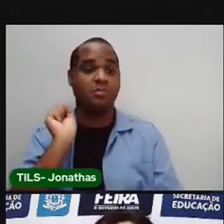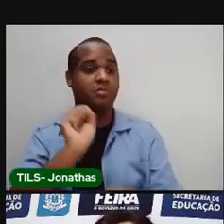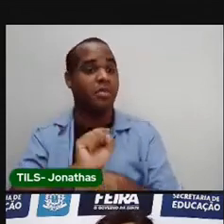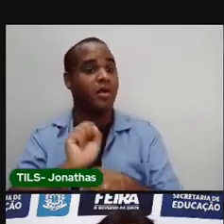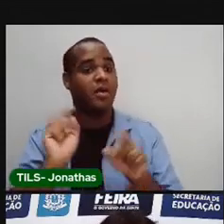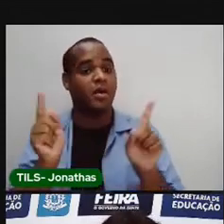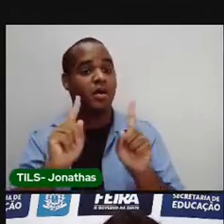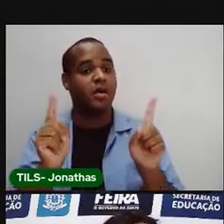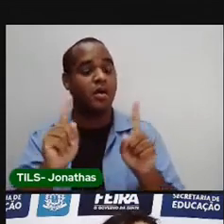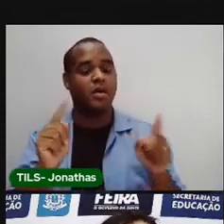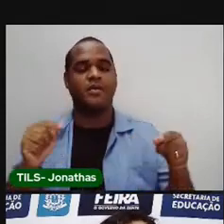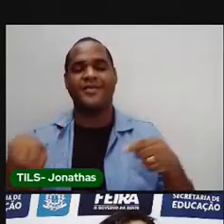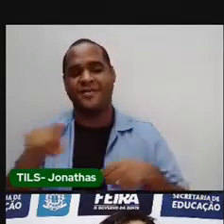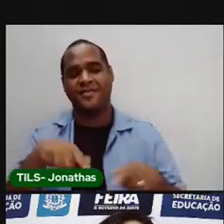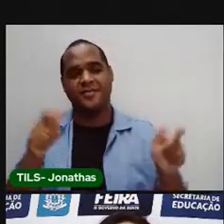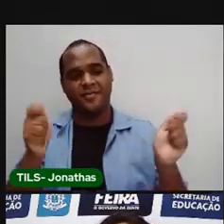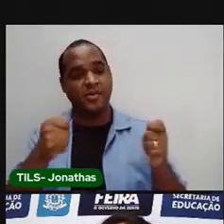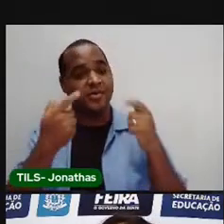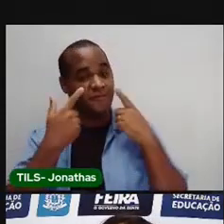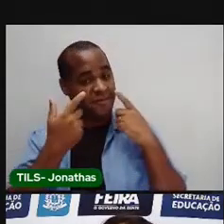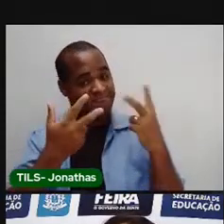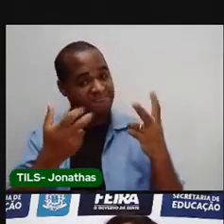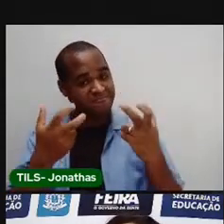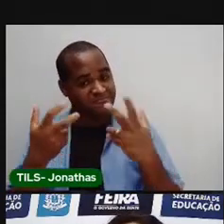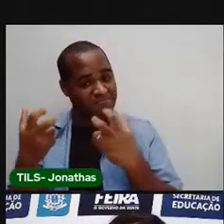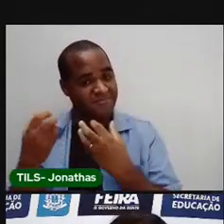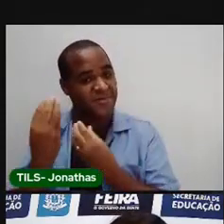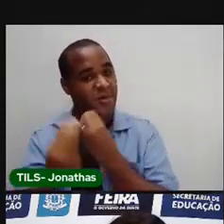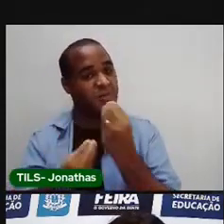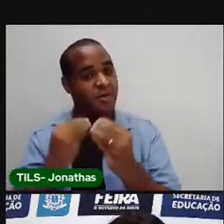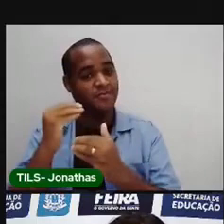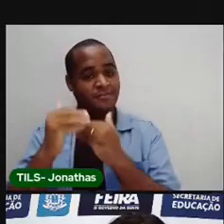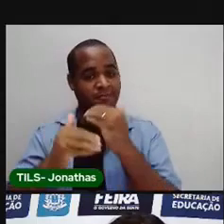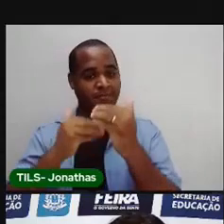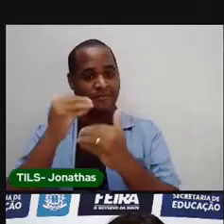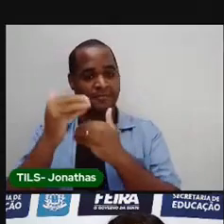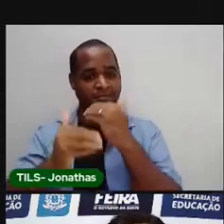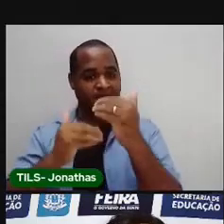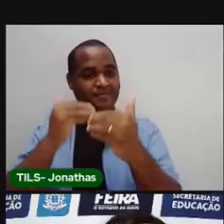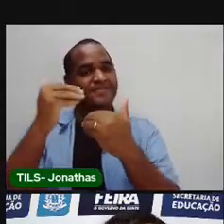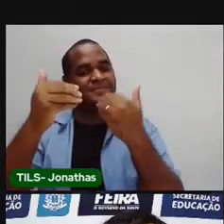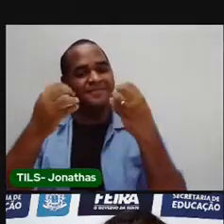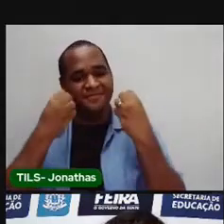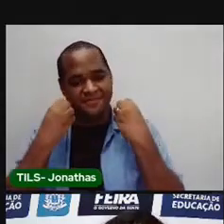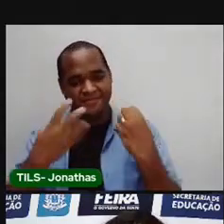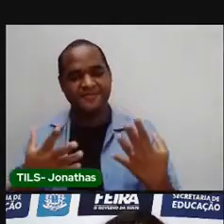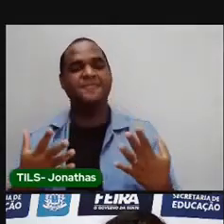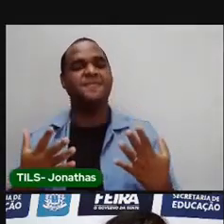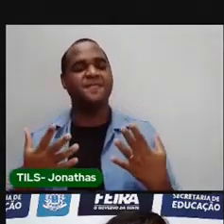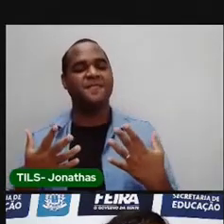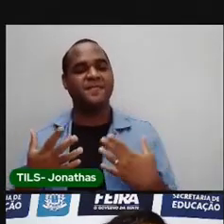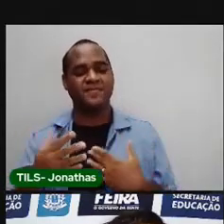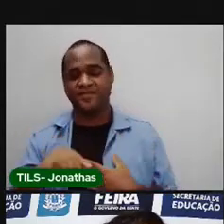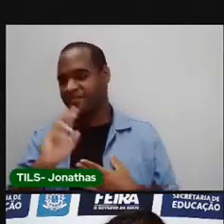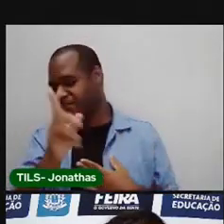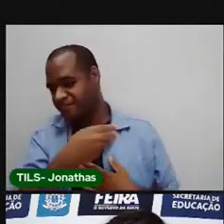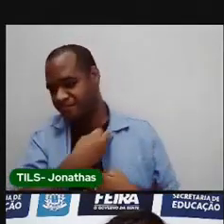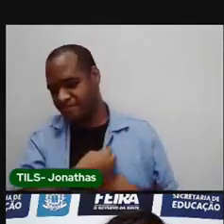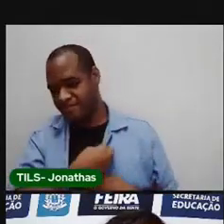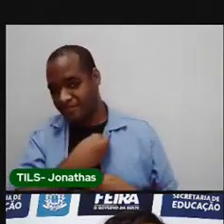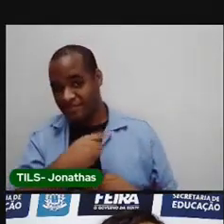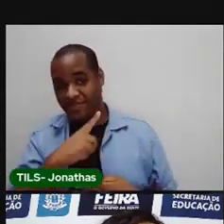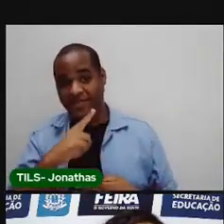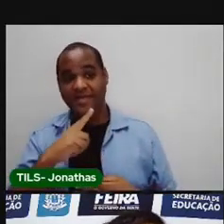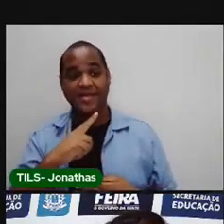para. E a gente pode ver isso com o nosso crescimento. Nós não somos do mesmo